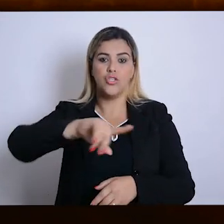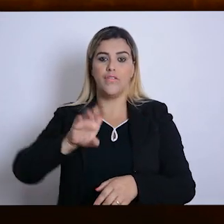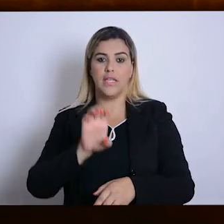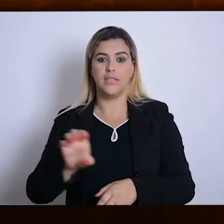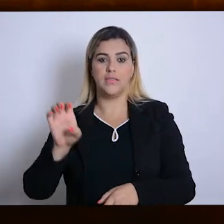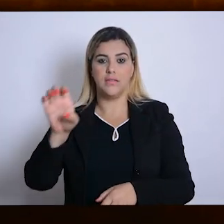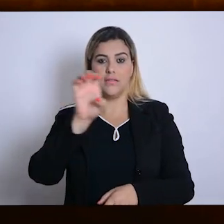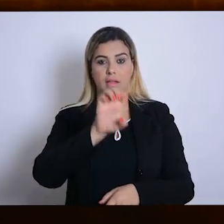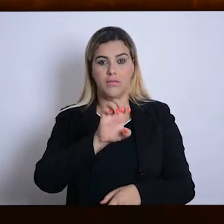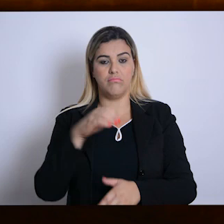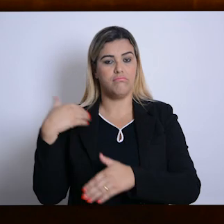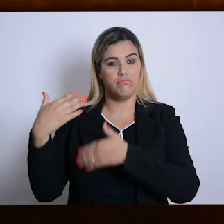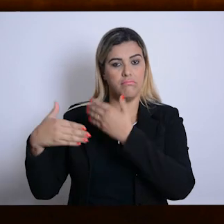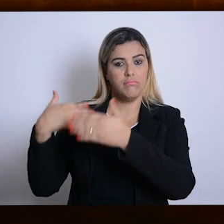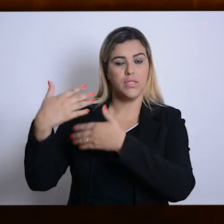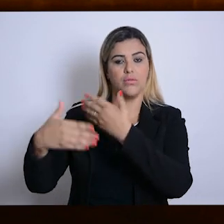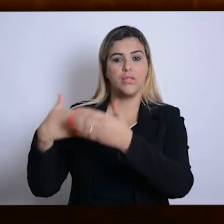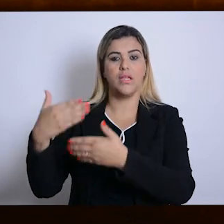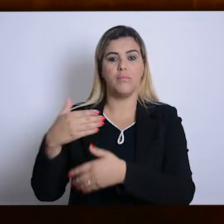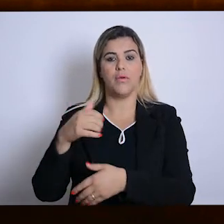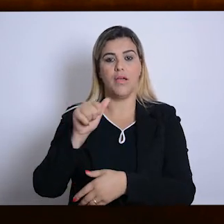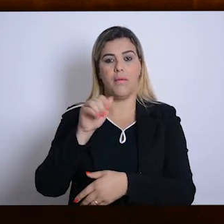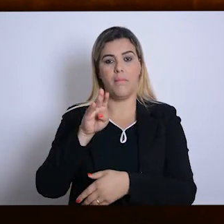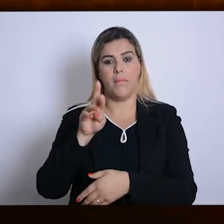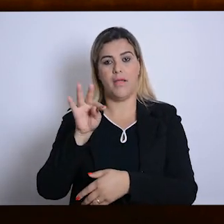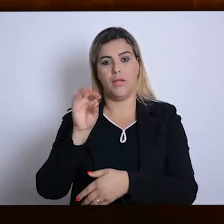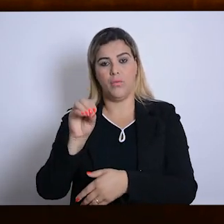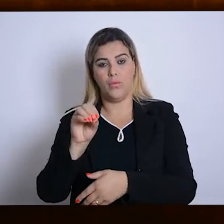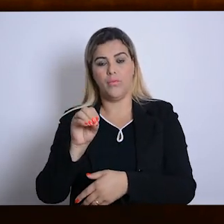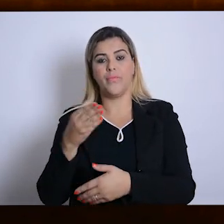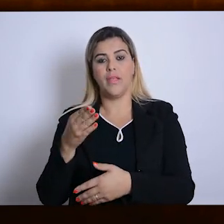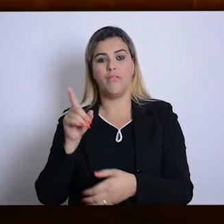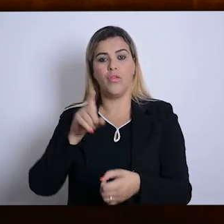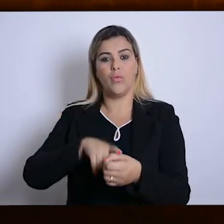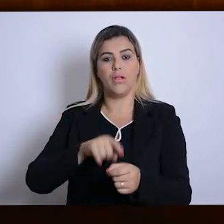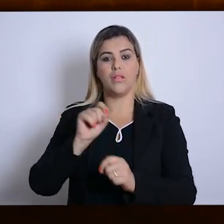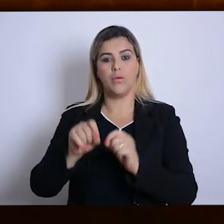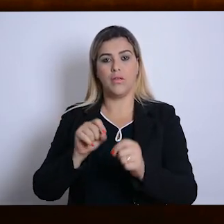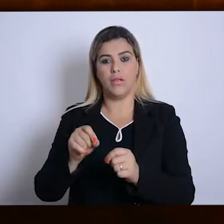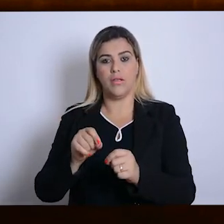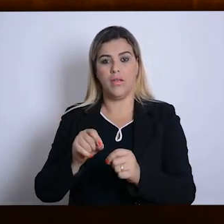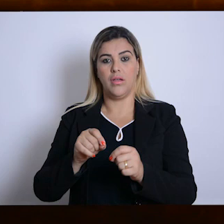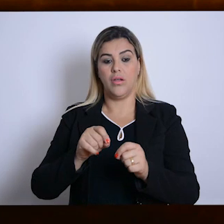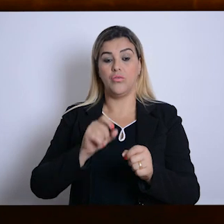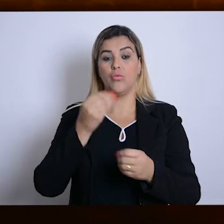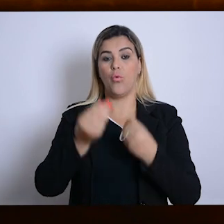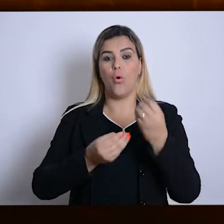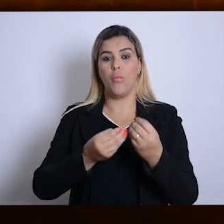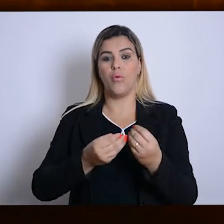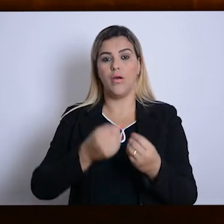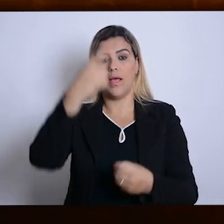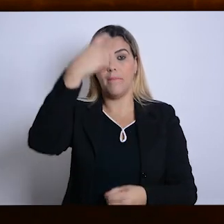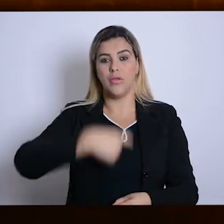do tempo, atuação da Abrato, ela esteve muito vinculada à questão da atuação, do papel deste profissional